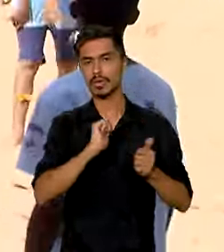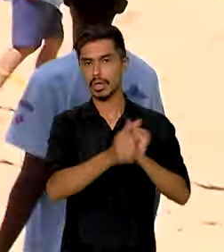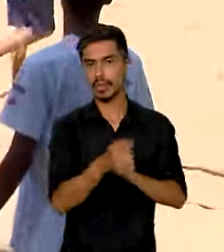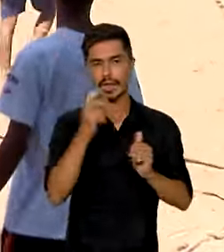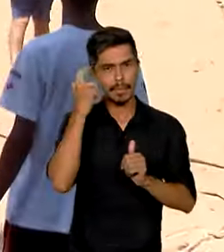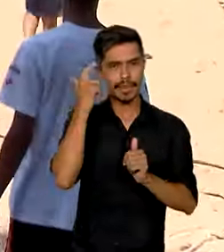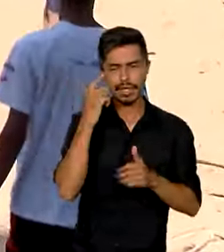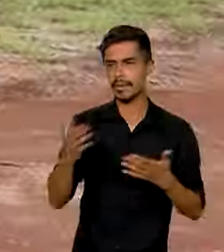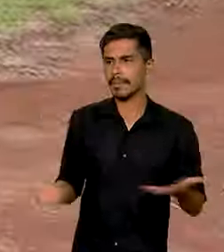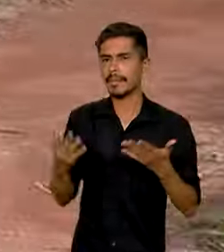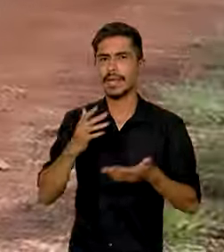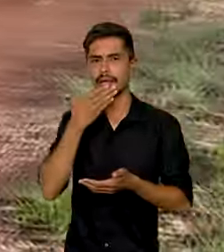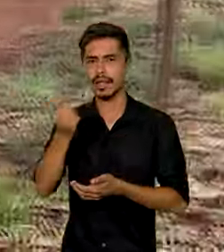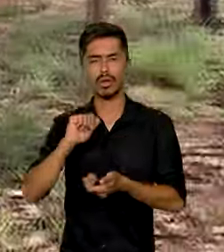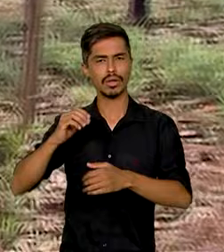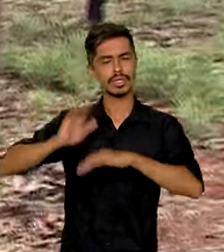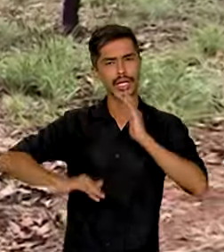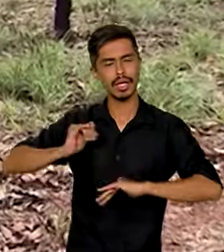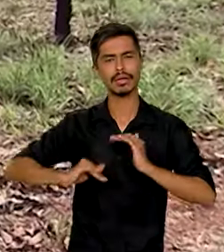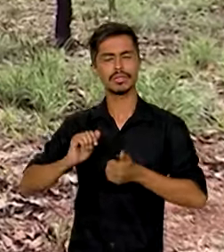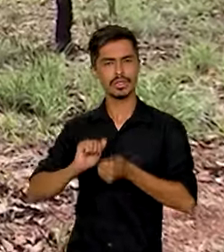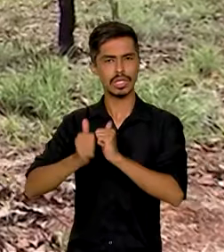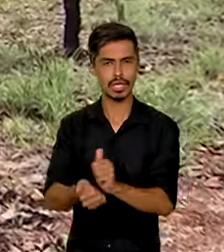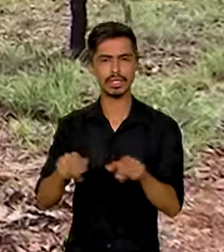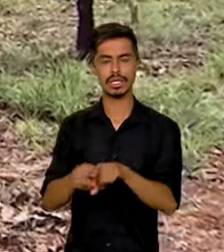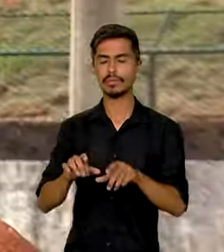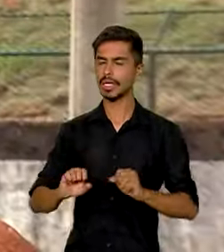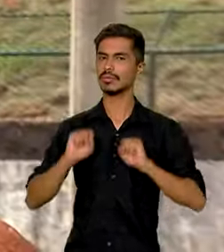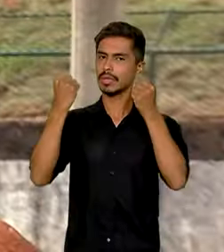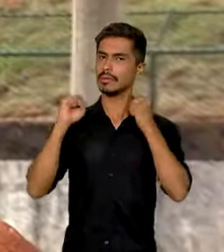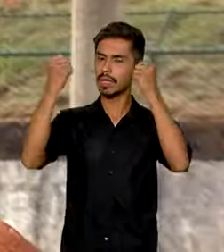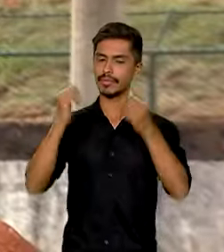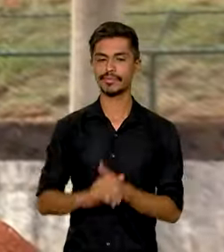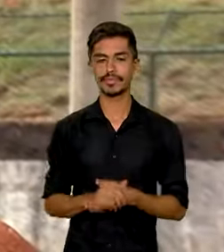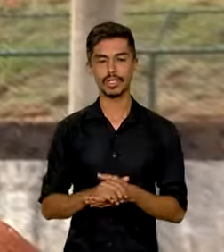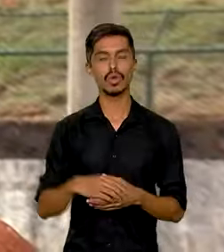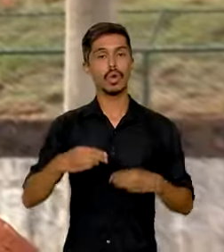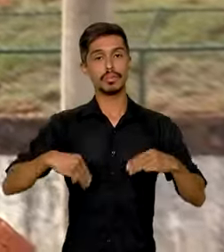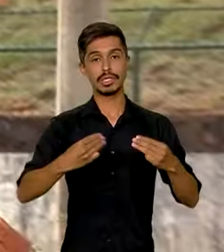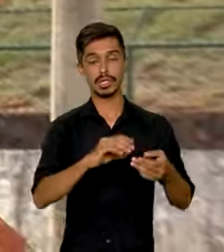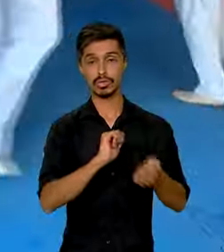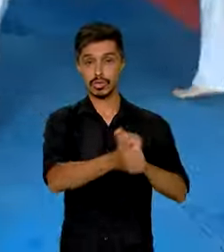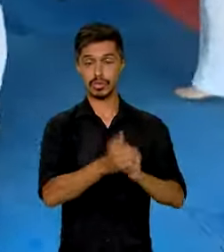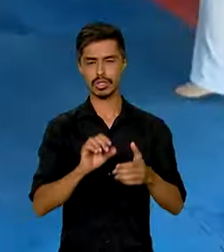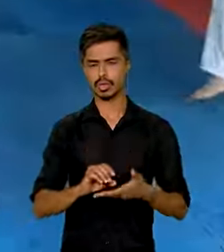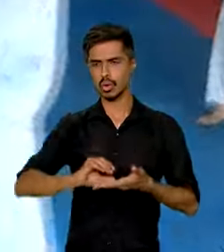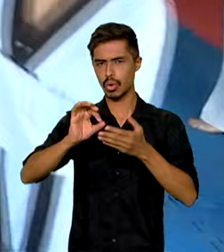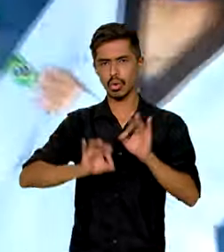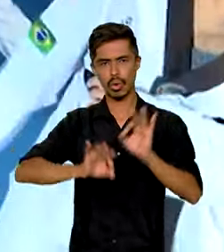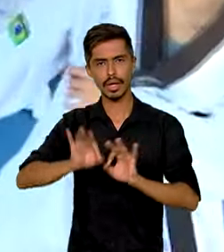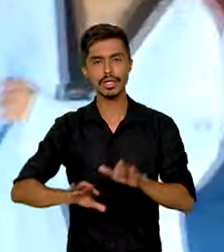fomentar a prática esportiva e a atividade física no país. Comandada pelo Ministério do Esporte, a rede terá a